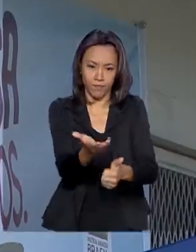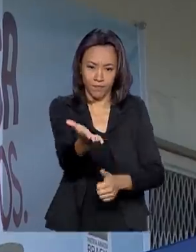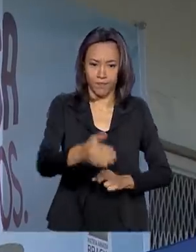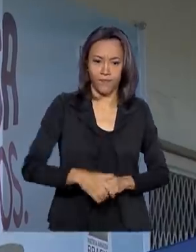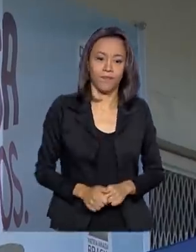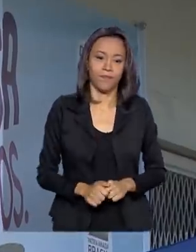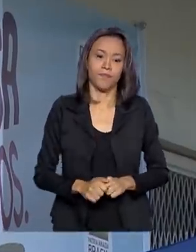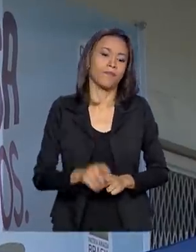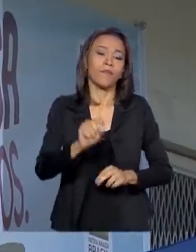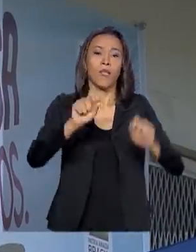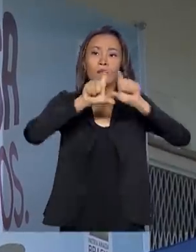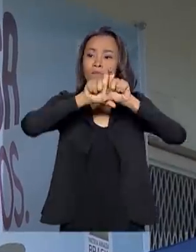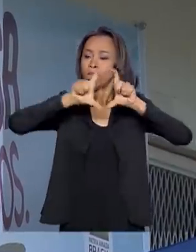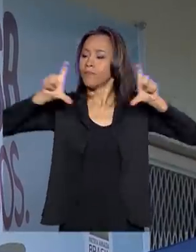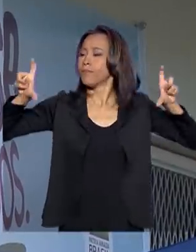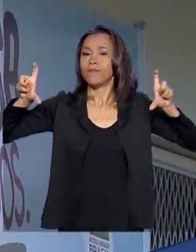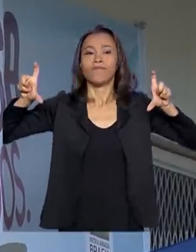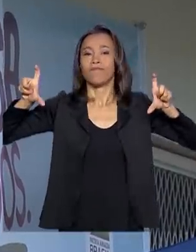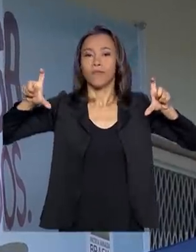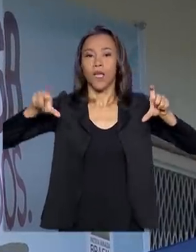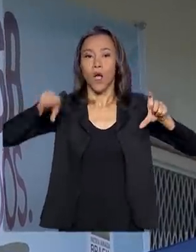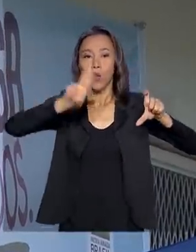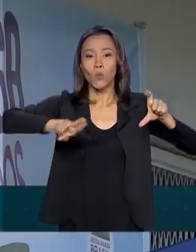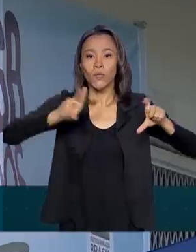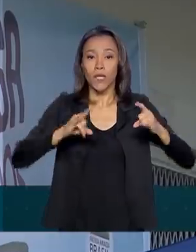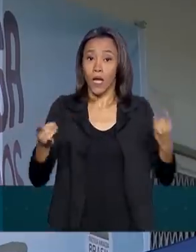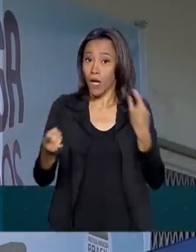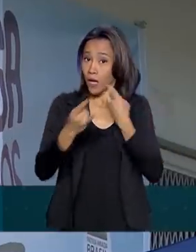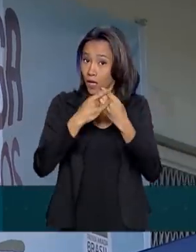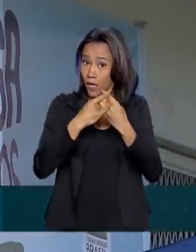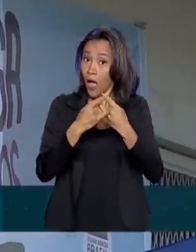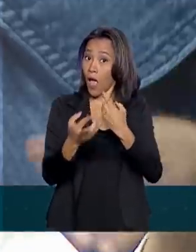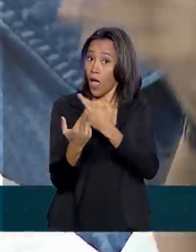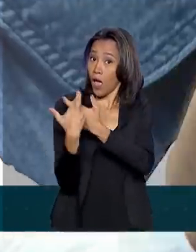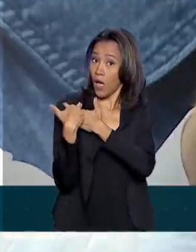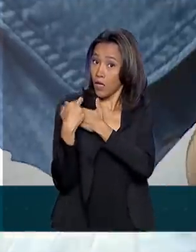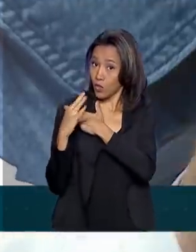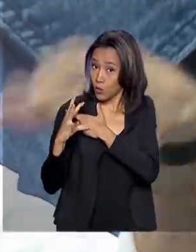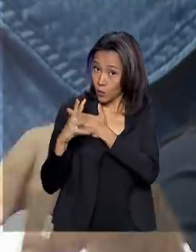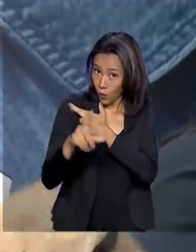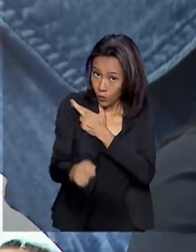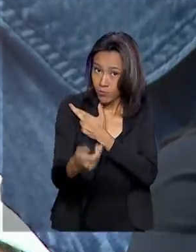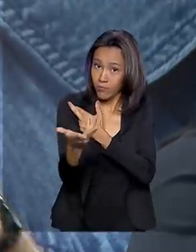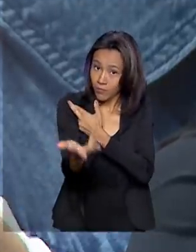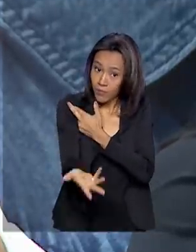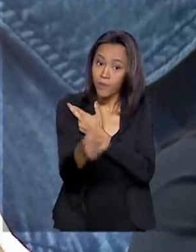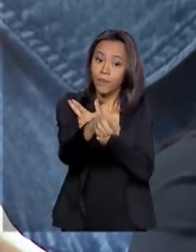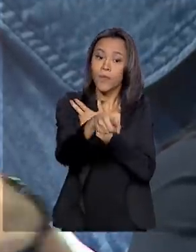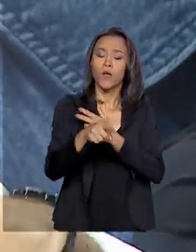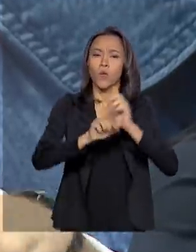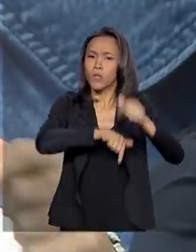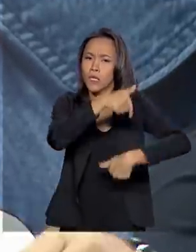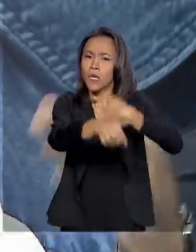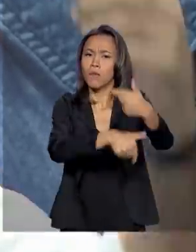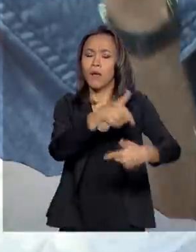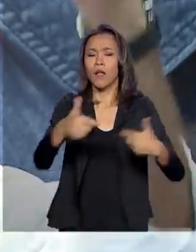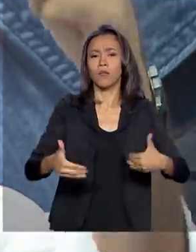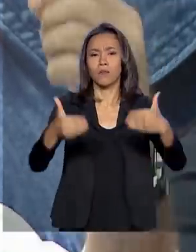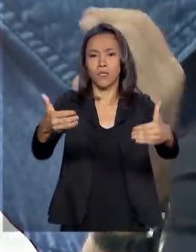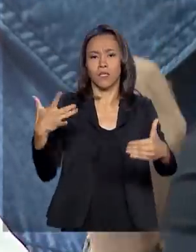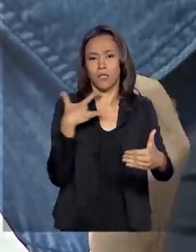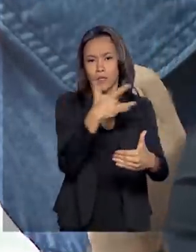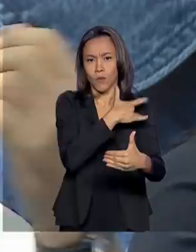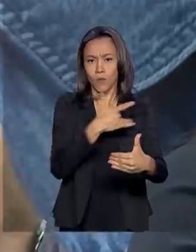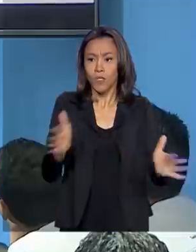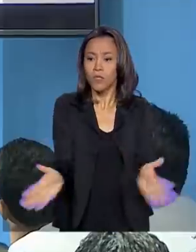Com o slogan, Usar camisinha é uma responsa de todos, a ação do Ministério da Saúde quer incentivar o uso